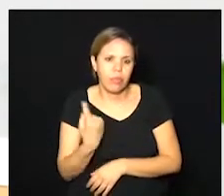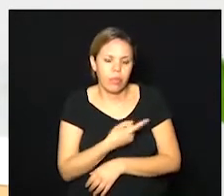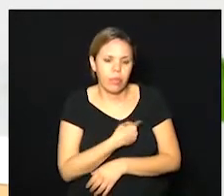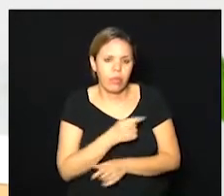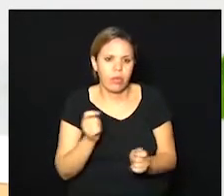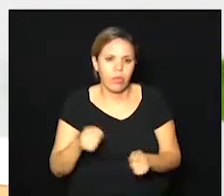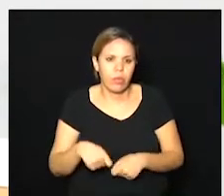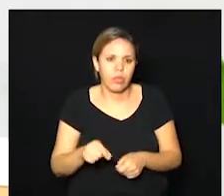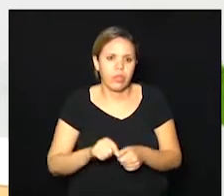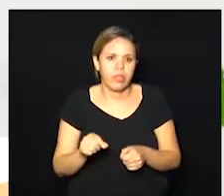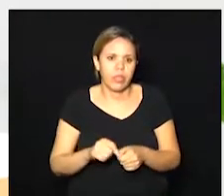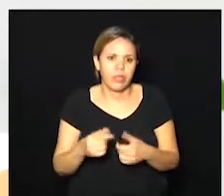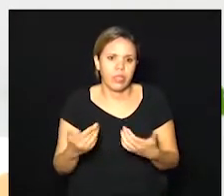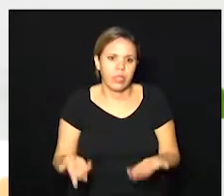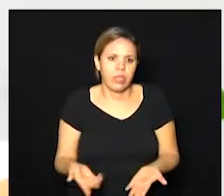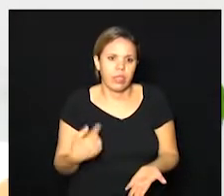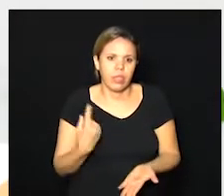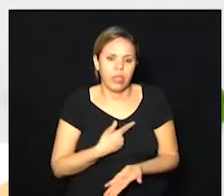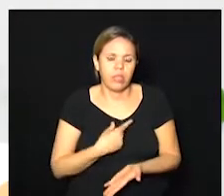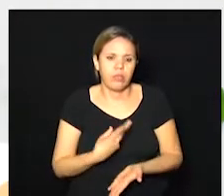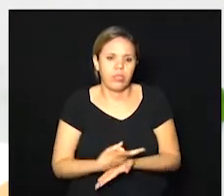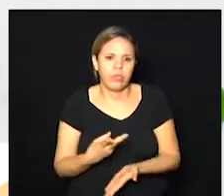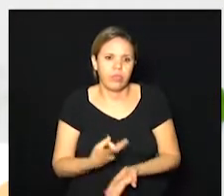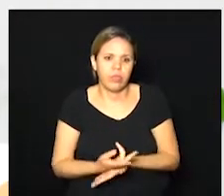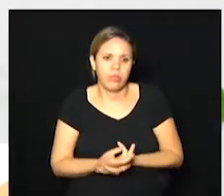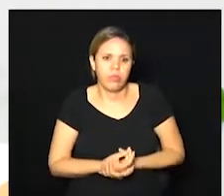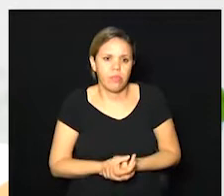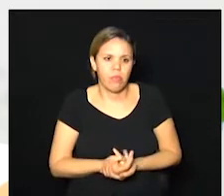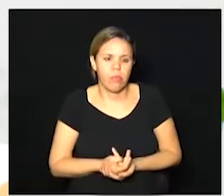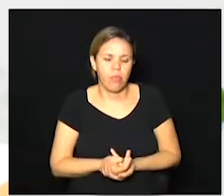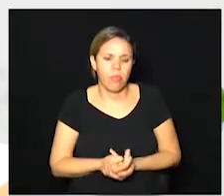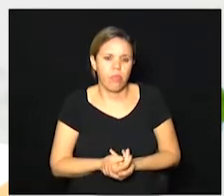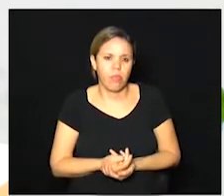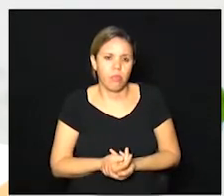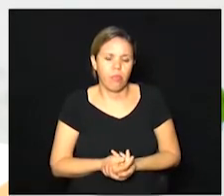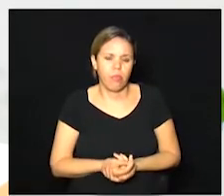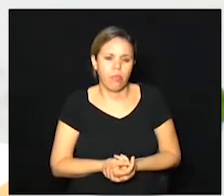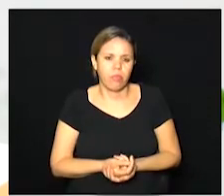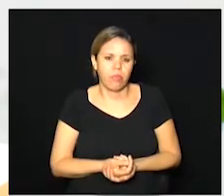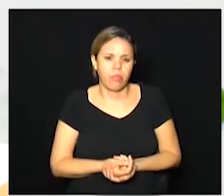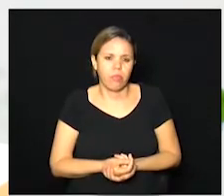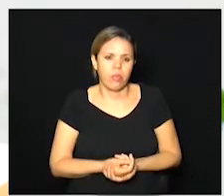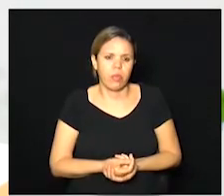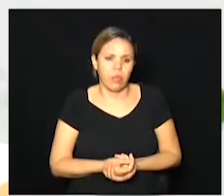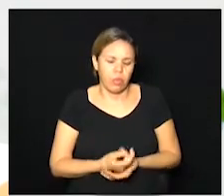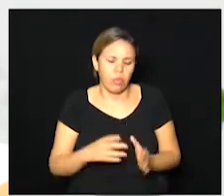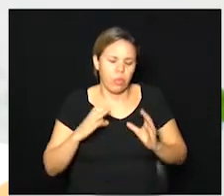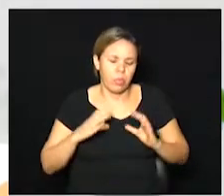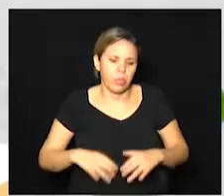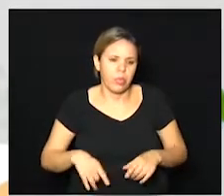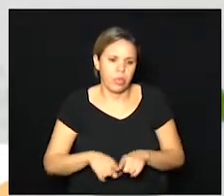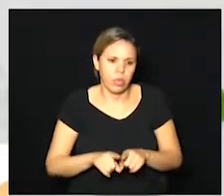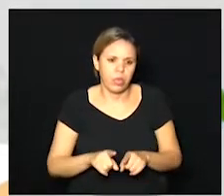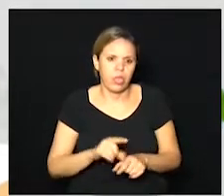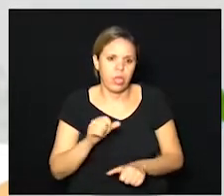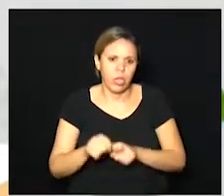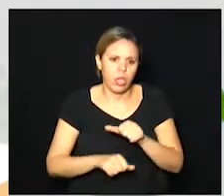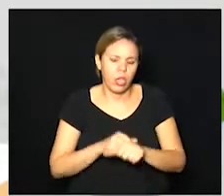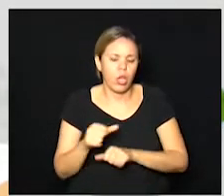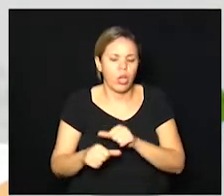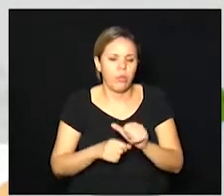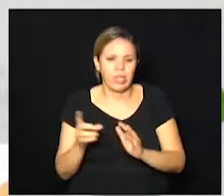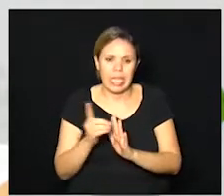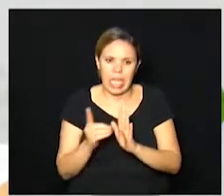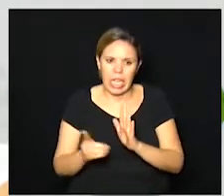procedêssemos. Então, nós mantivemos aí a mesma postura, renovamos o decreto até 5 de julho,